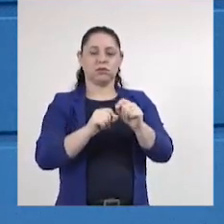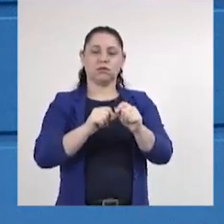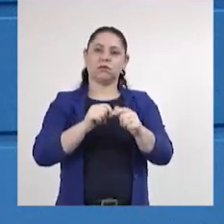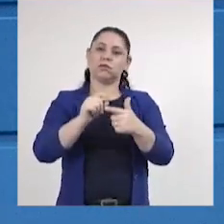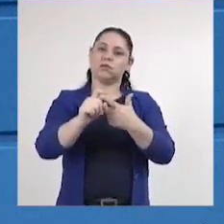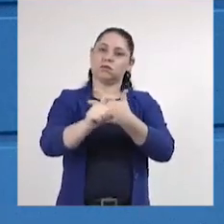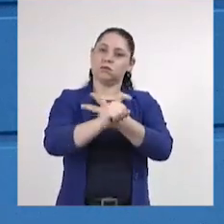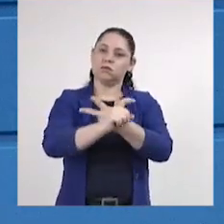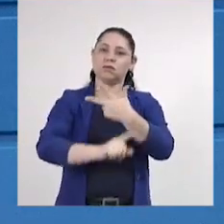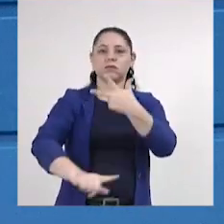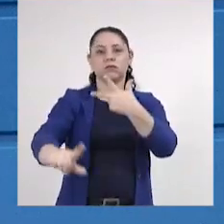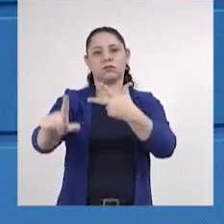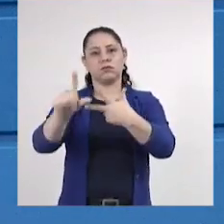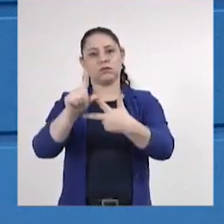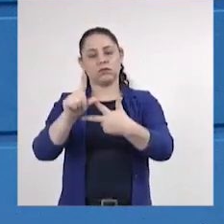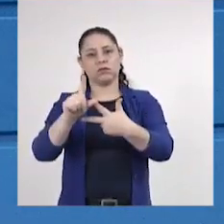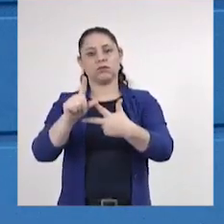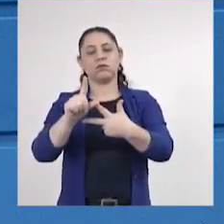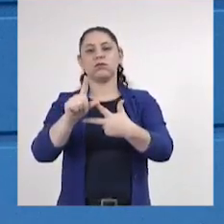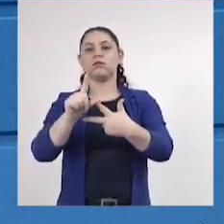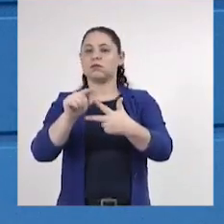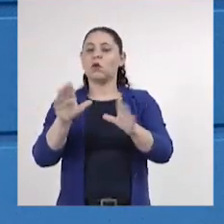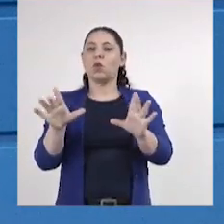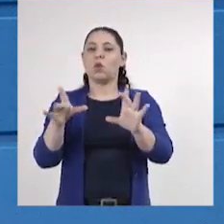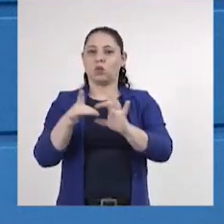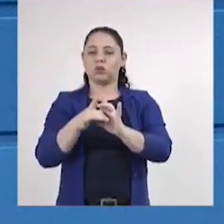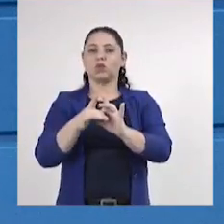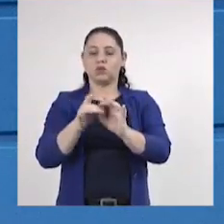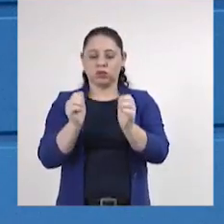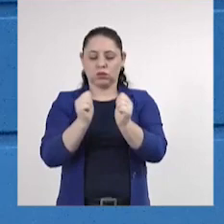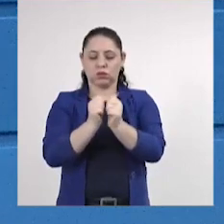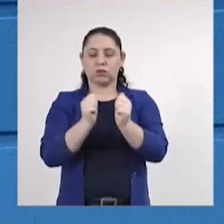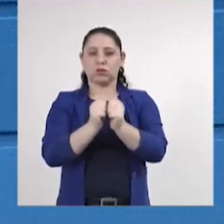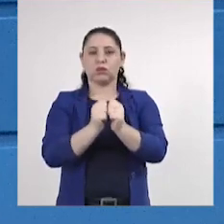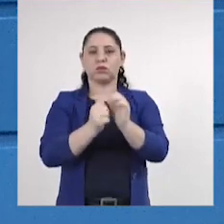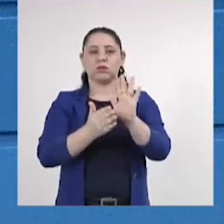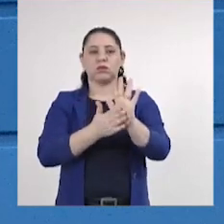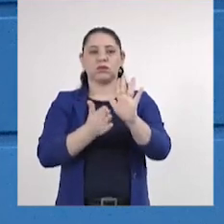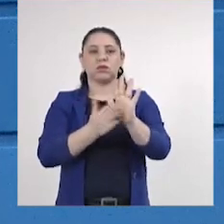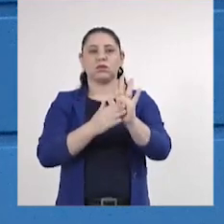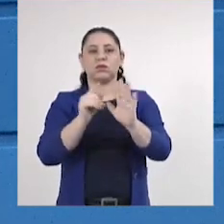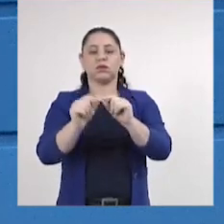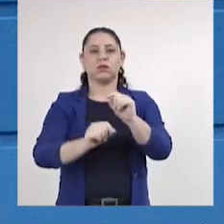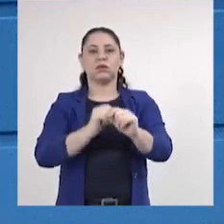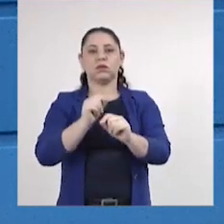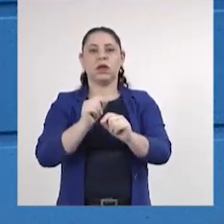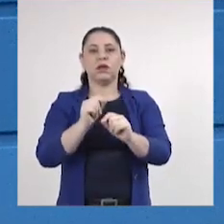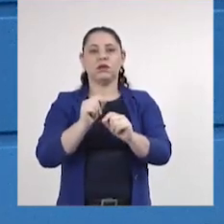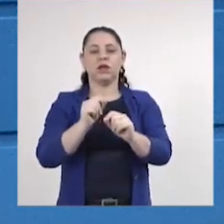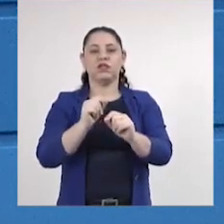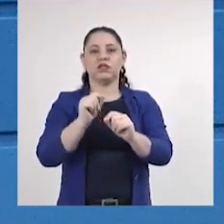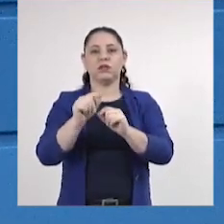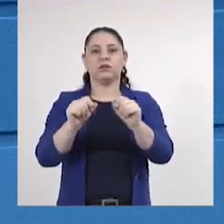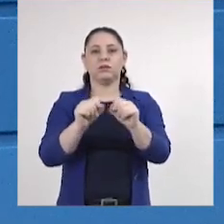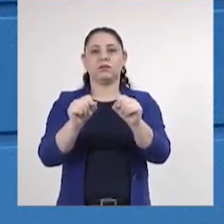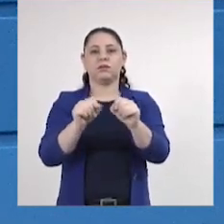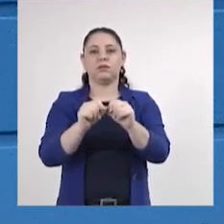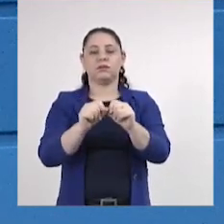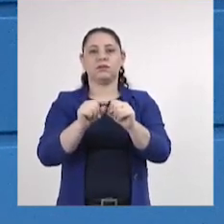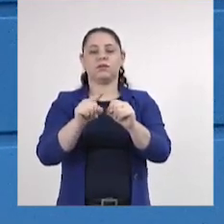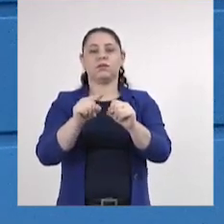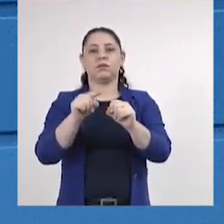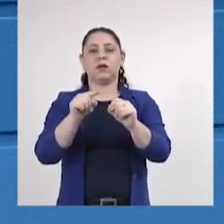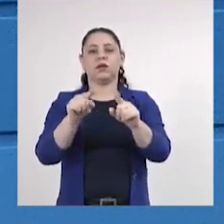executivo e poder legislativo de um conjunto de iniciativas para um plano de pavimentação e com a destinação